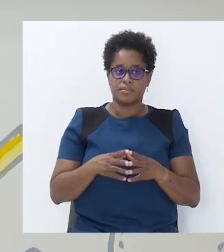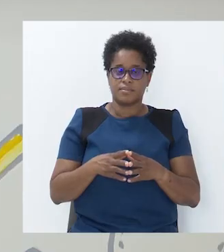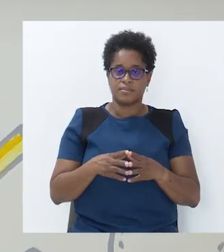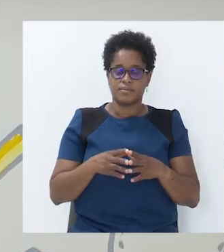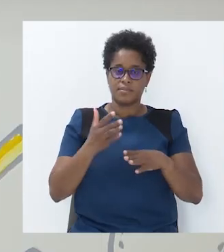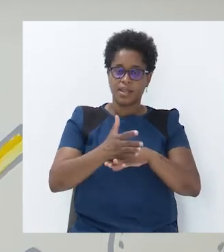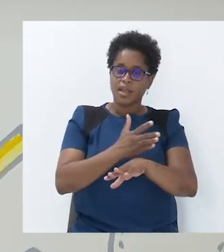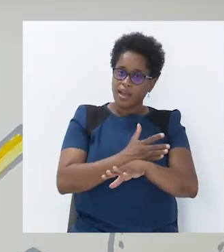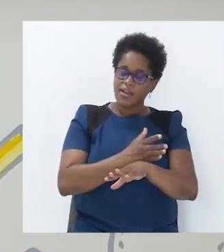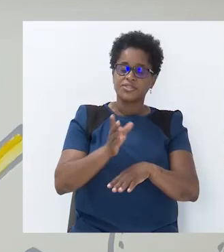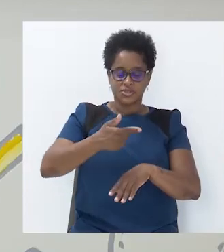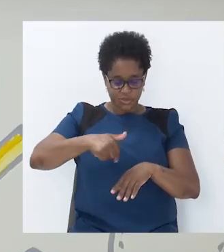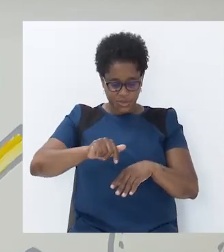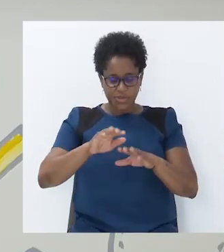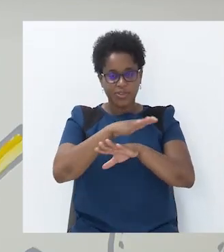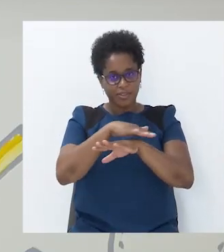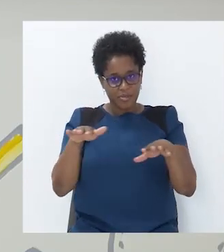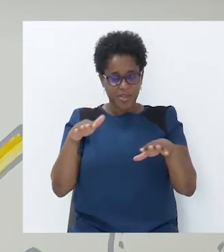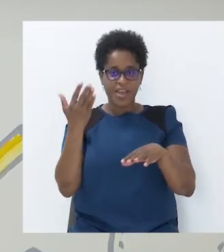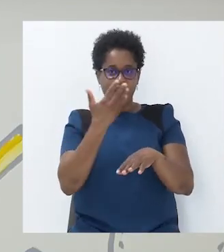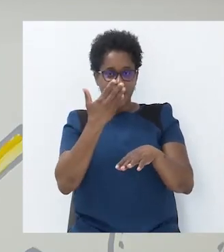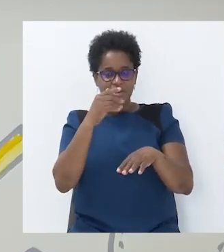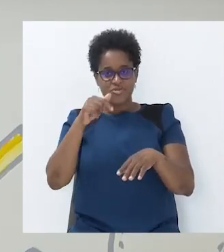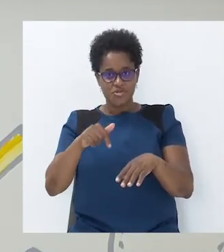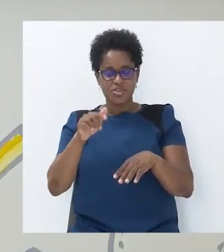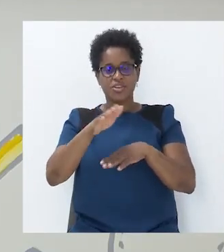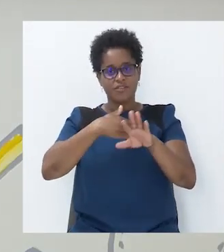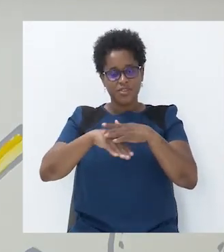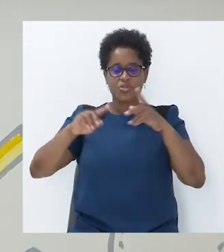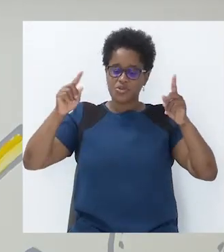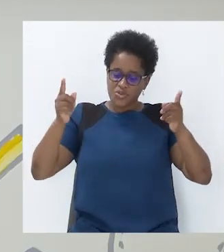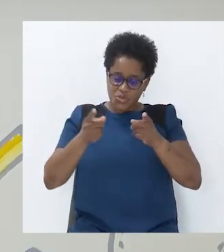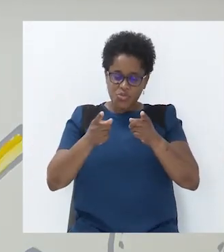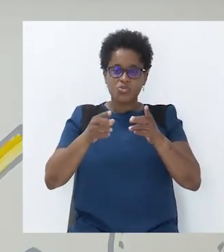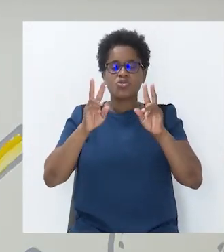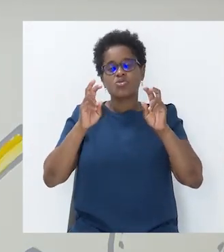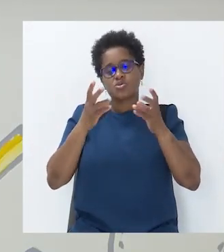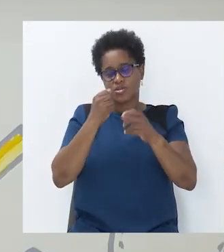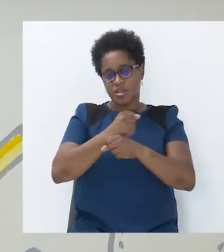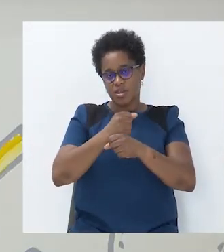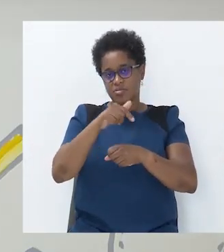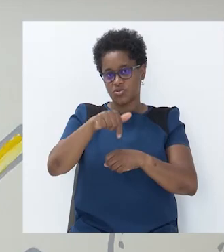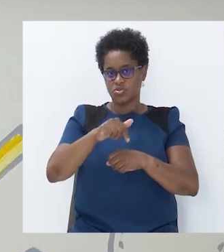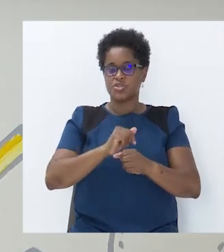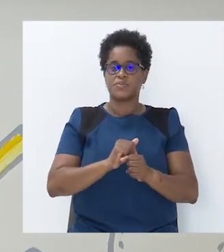Antes de nós terminarmos a nossa aula de hoje, vamos fazer uma síntese dos conteúdos que vimos hoje.